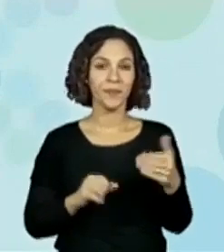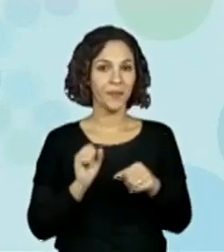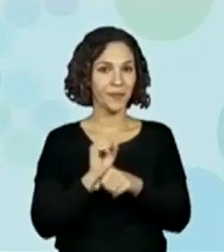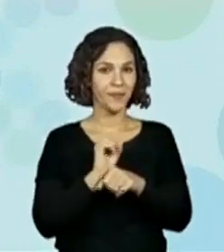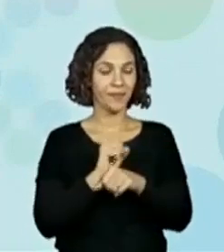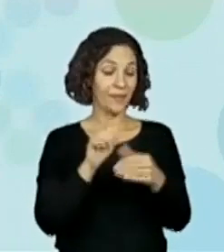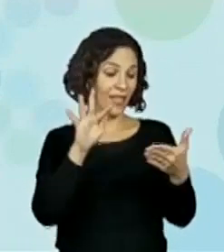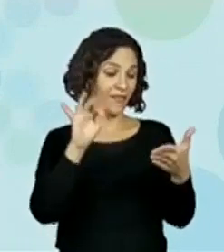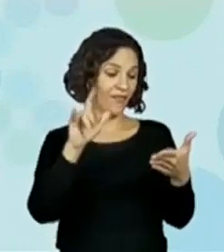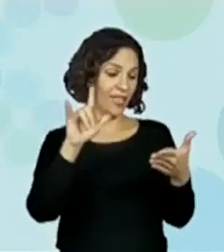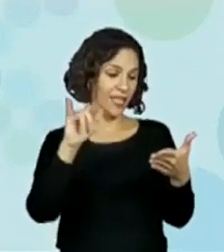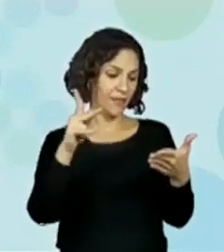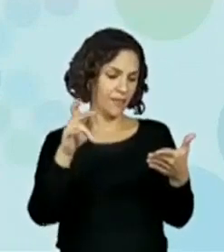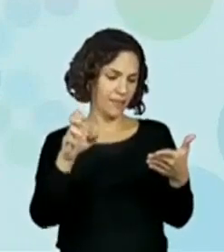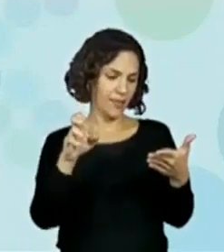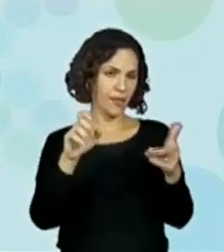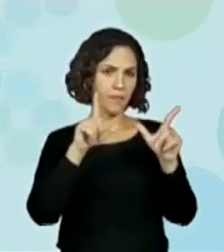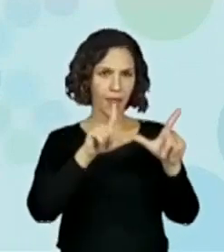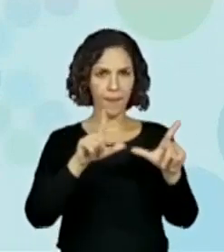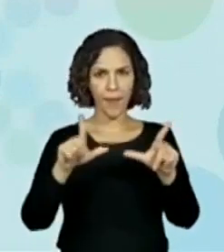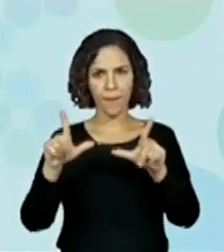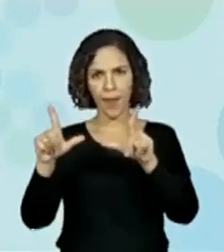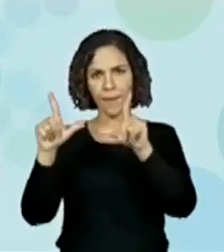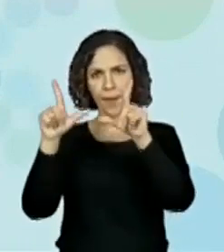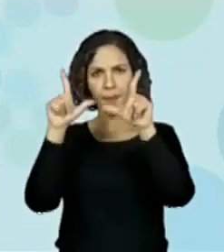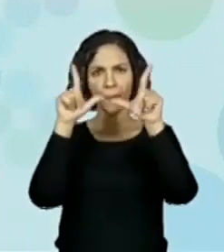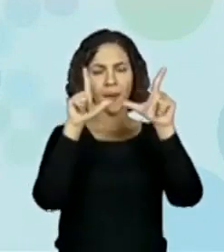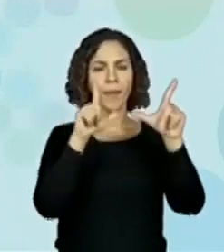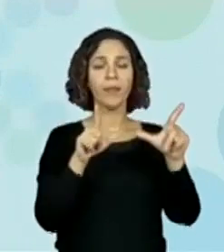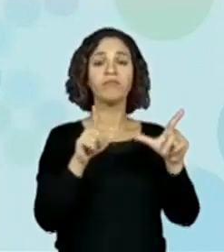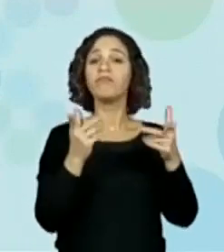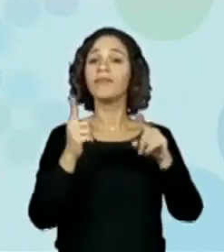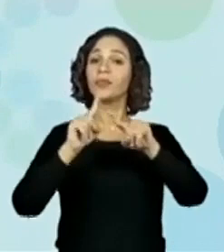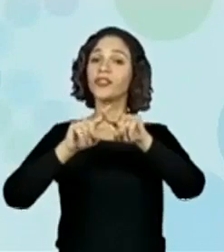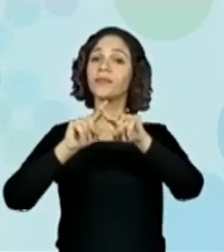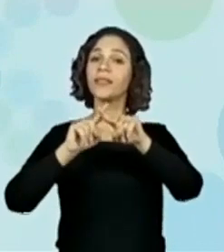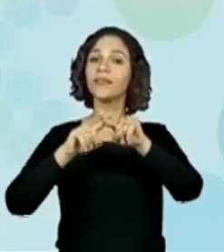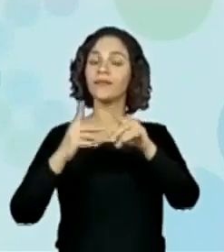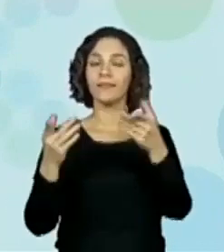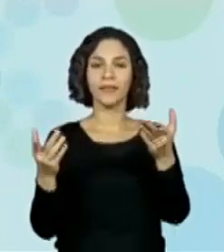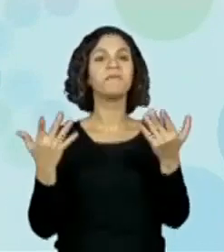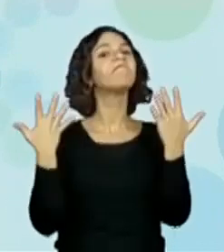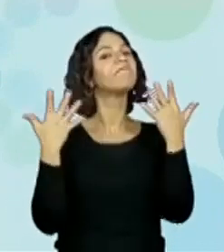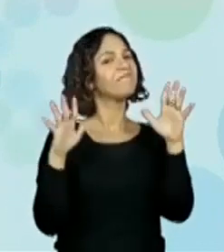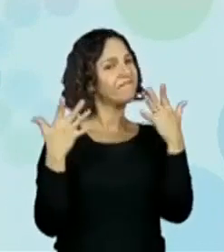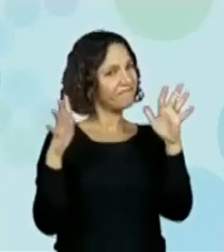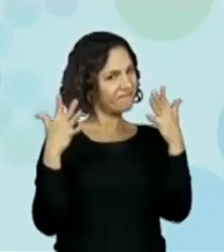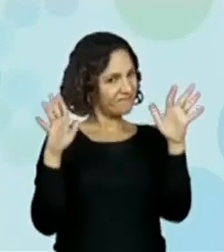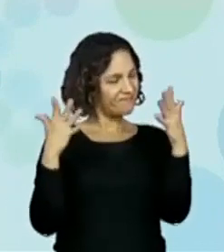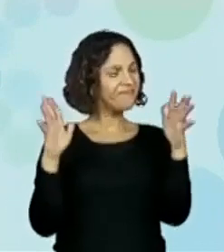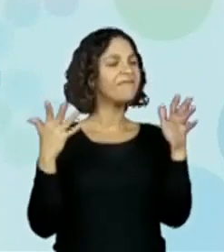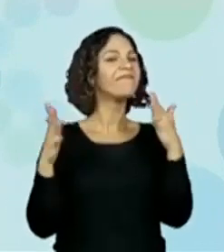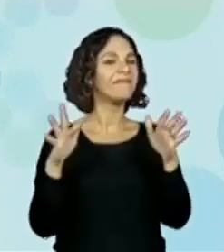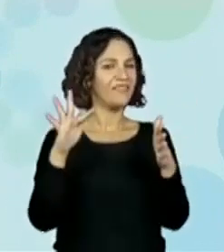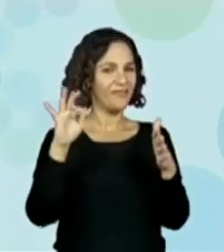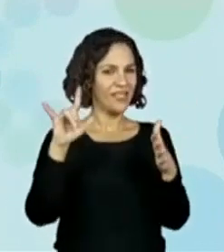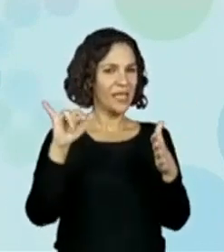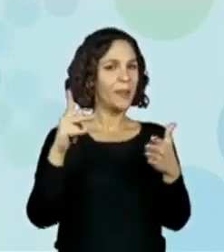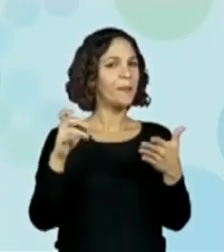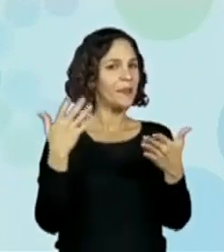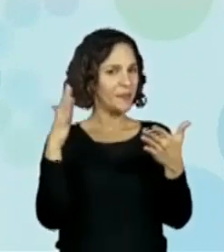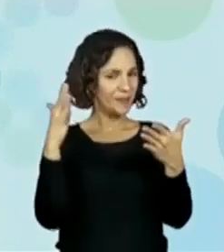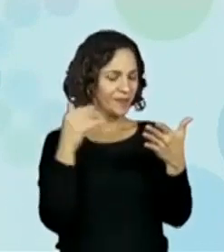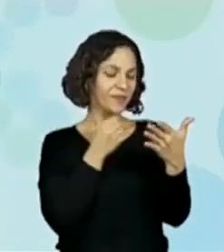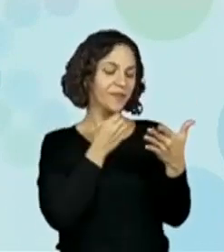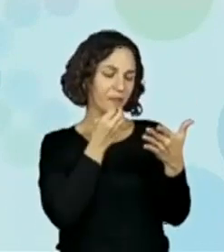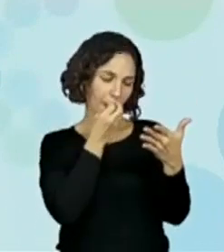O Felipe diz que para os azulejos é só usar a multiplicação. Parabéns, é isso mesmo, viu, Felipe? Gente, ó,